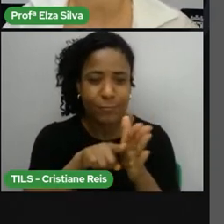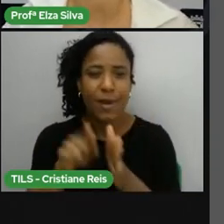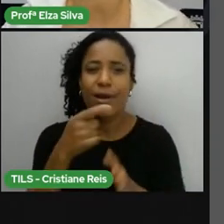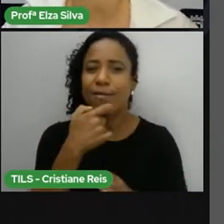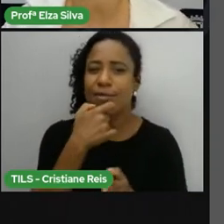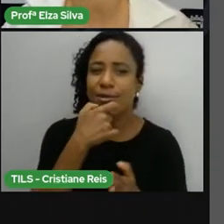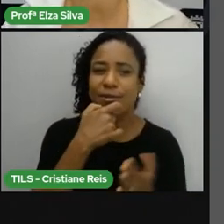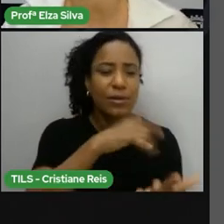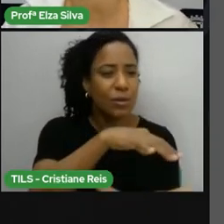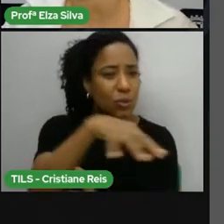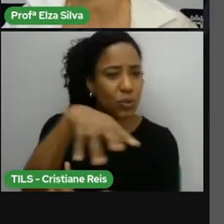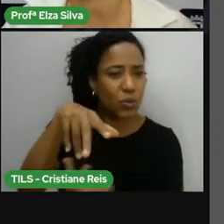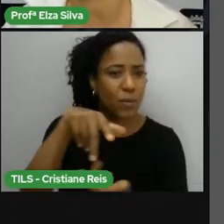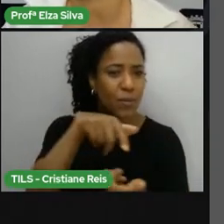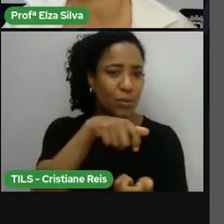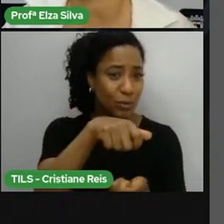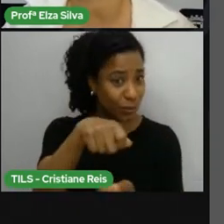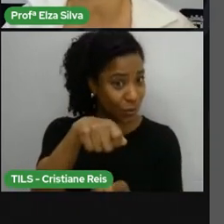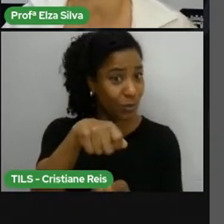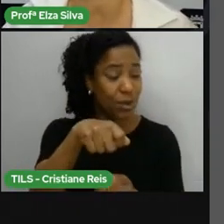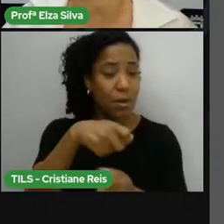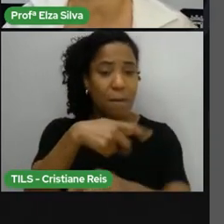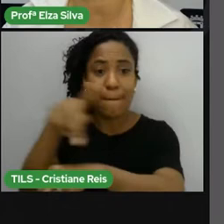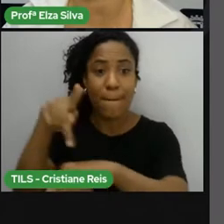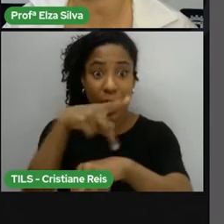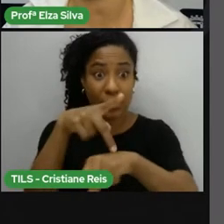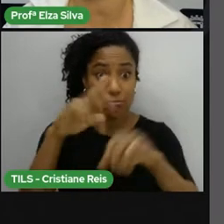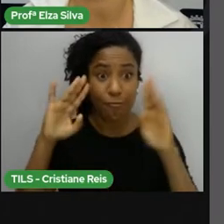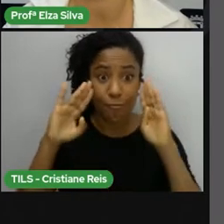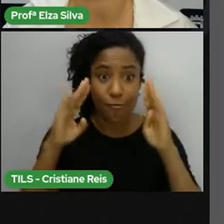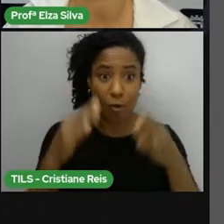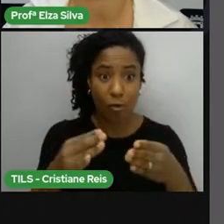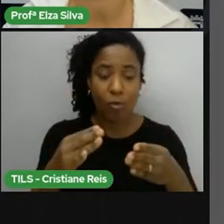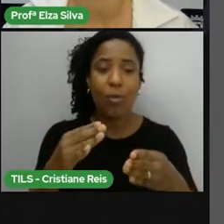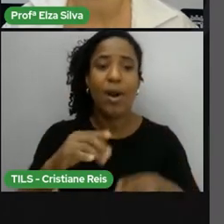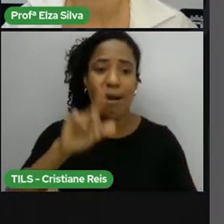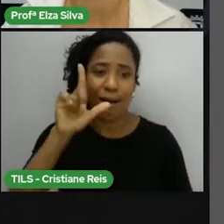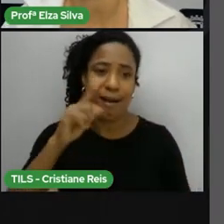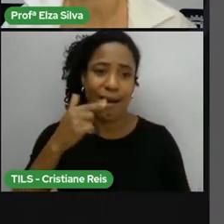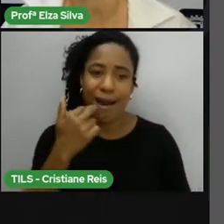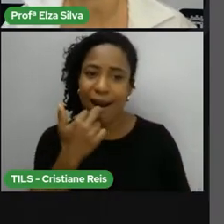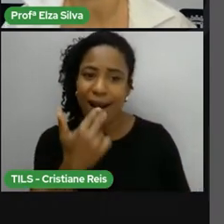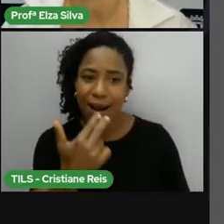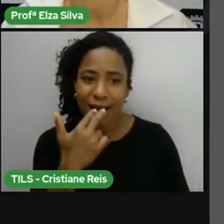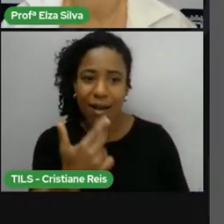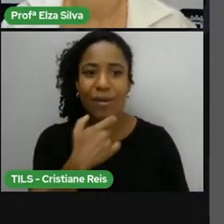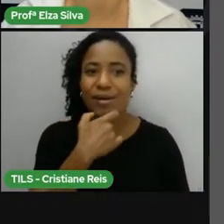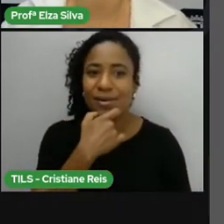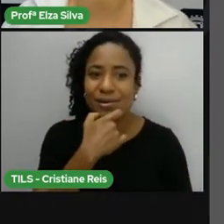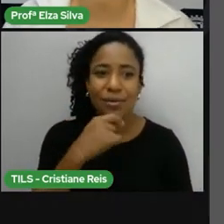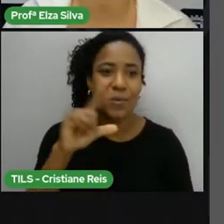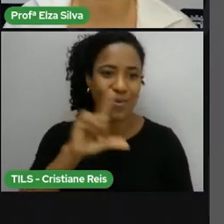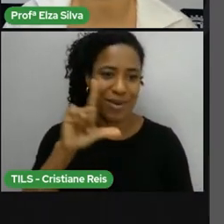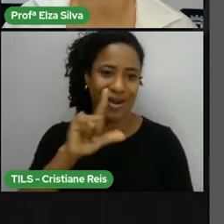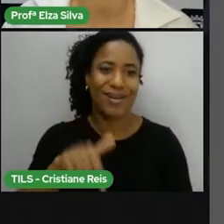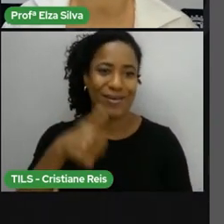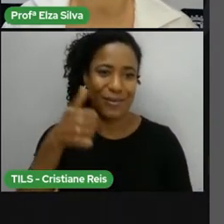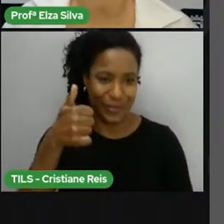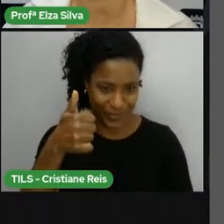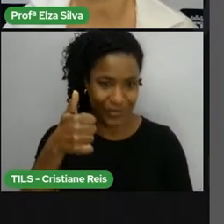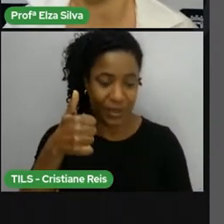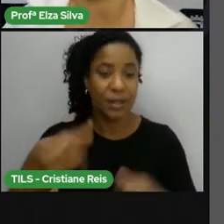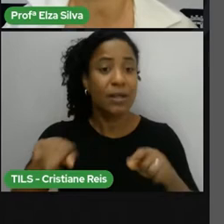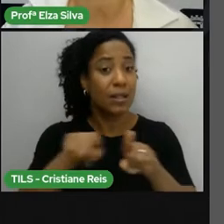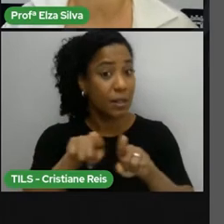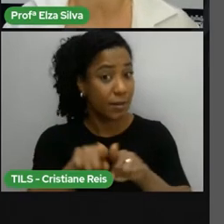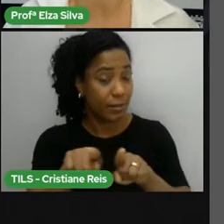foco em países que tenham essa língua estrangeira como idioma oficial. Além disso, vamos construir e